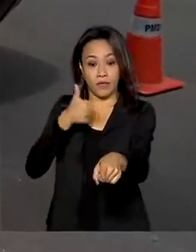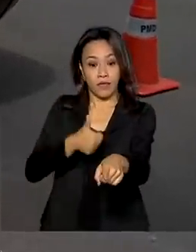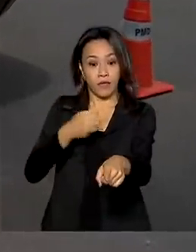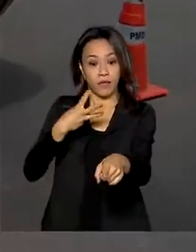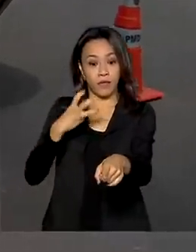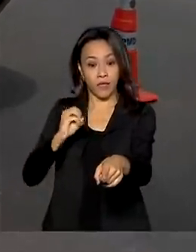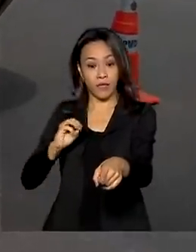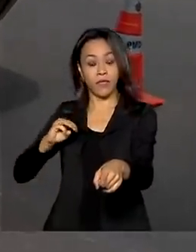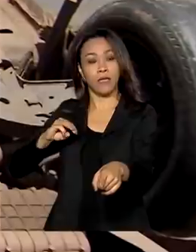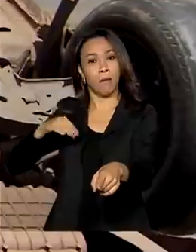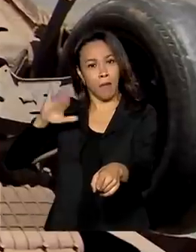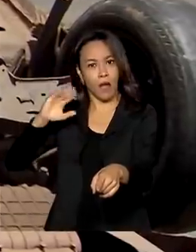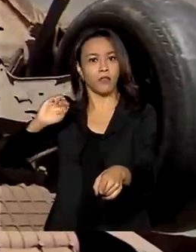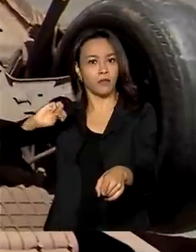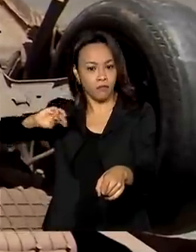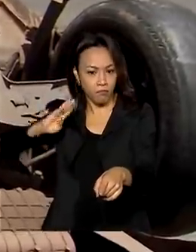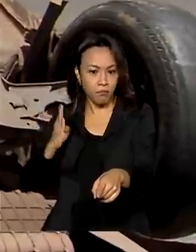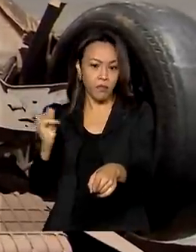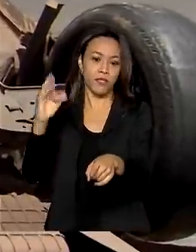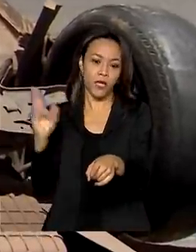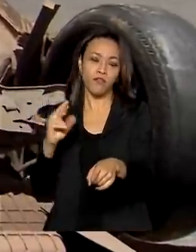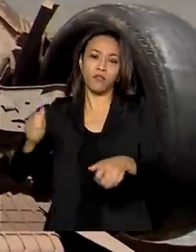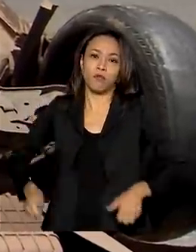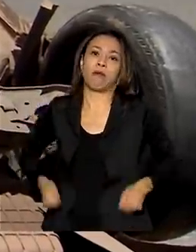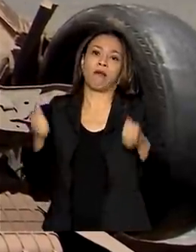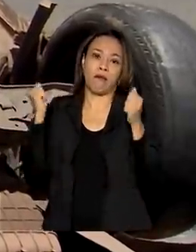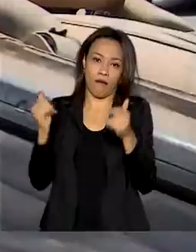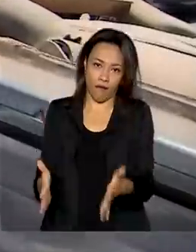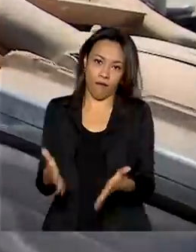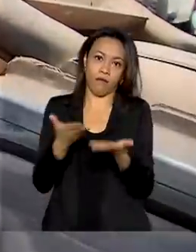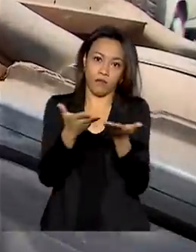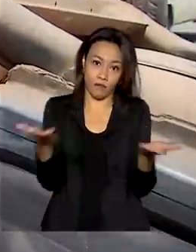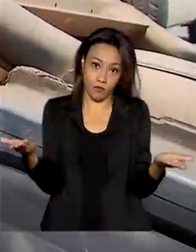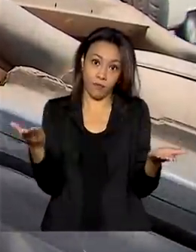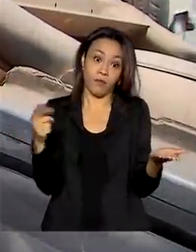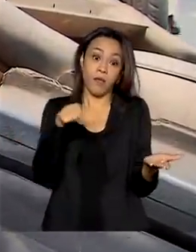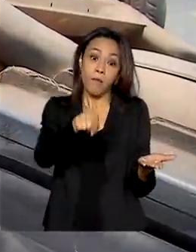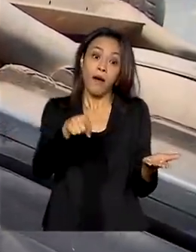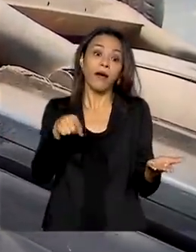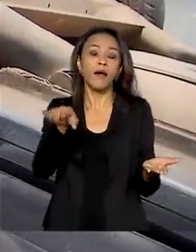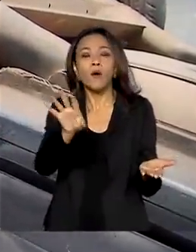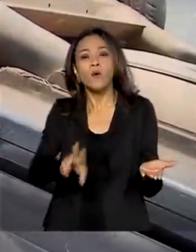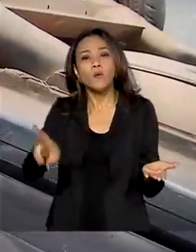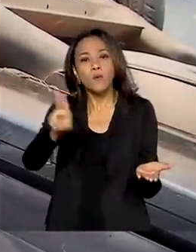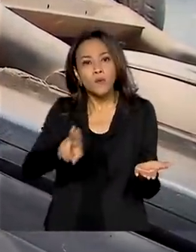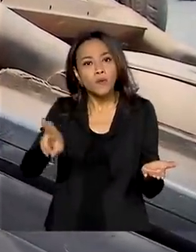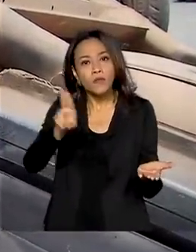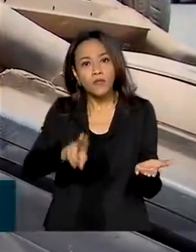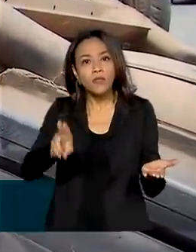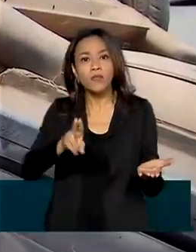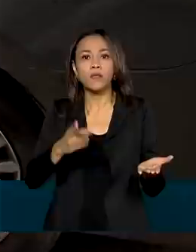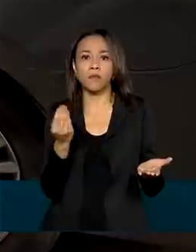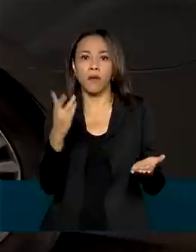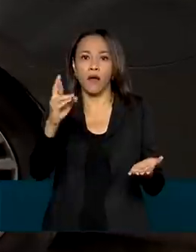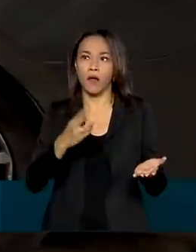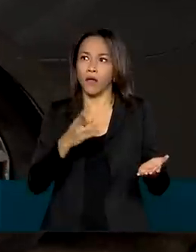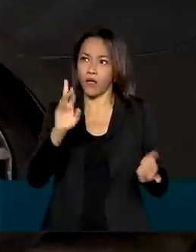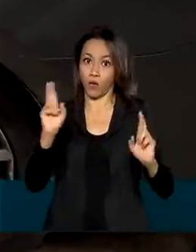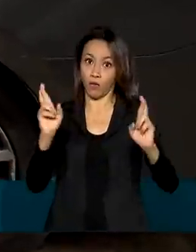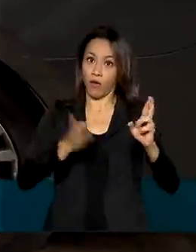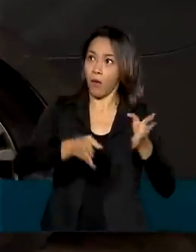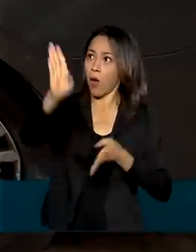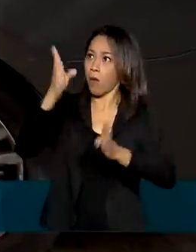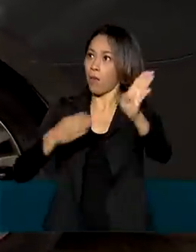acidentes no último ano. Na busca pela reversão deste quadro com a modernização do transporte rodoviário, o governo